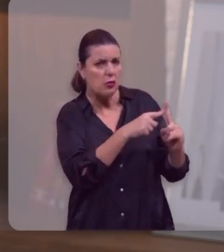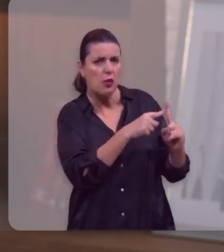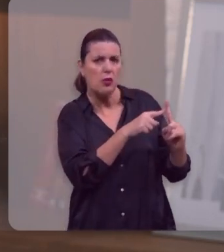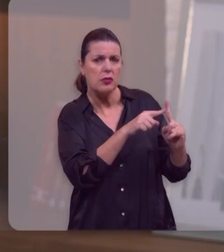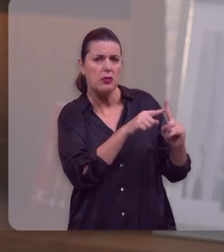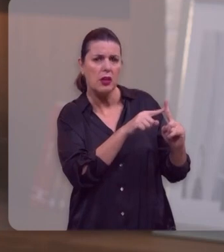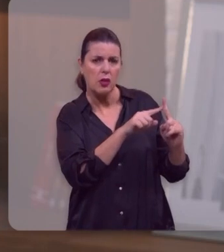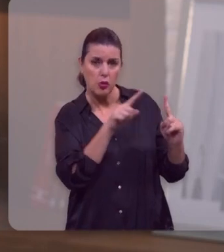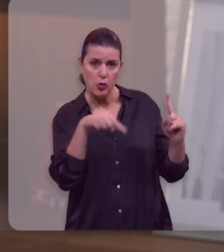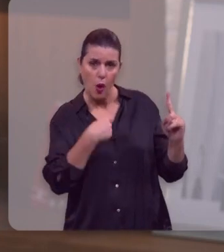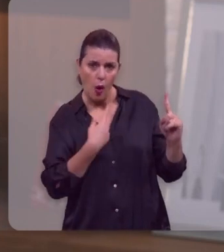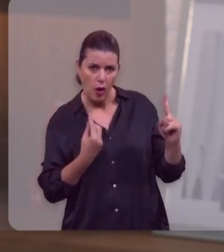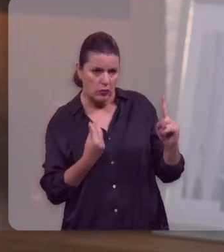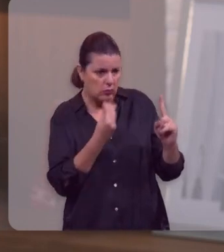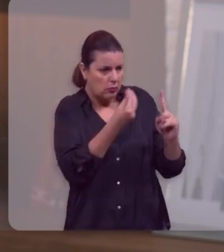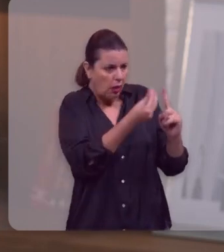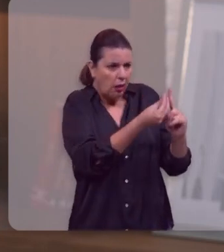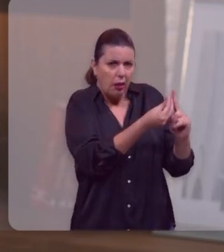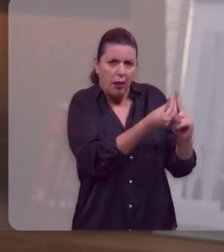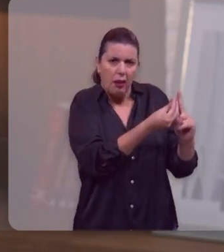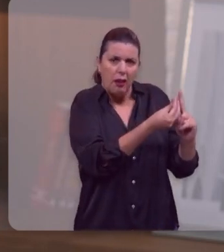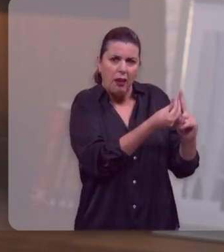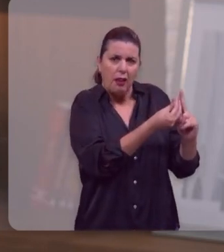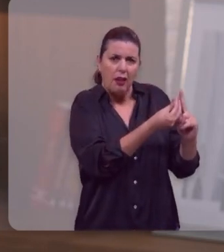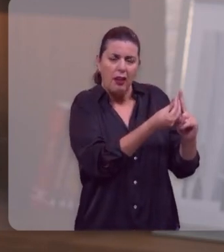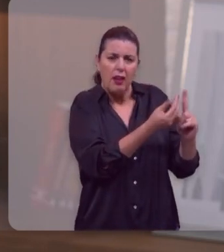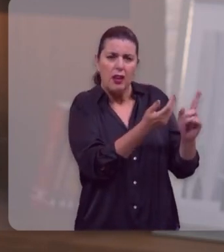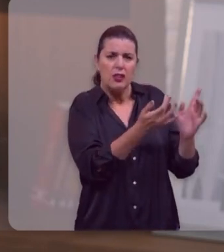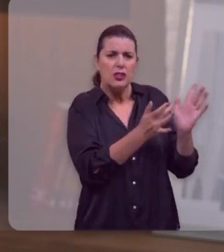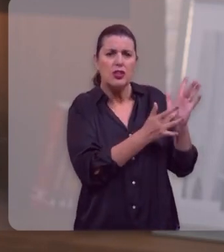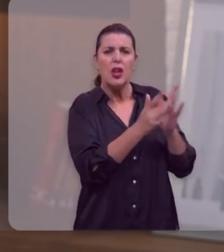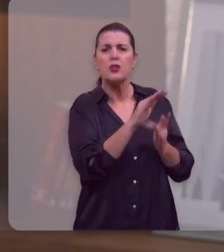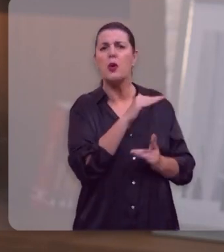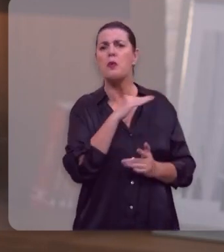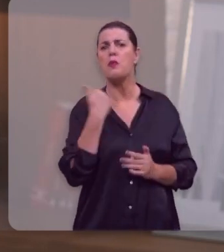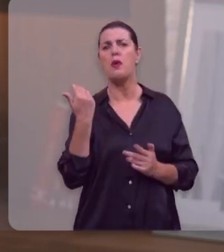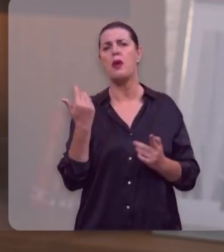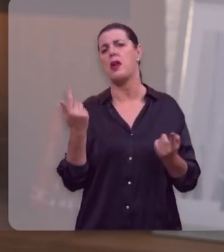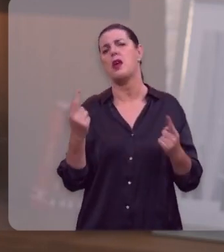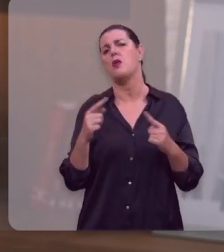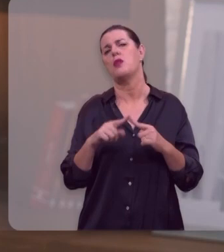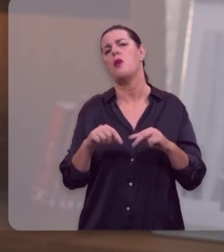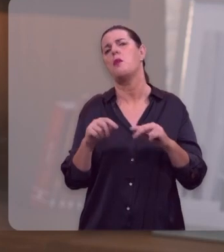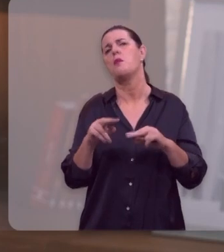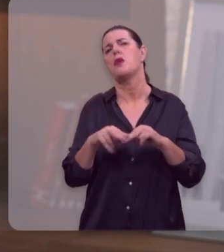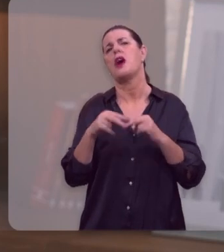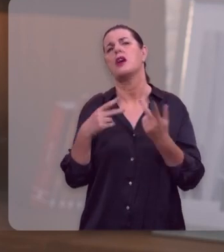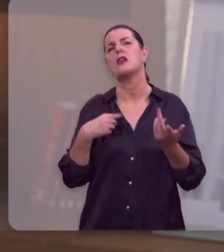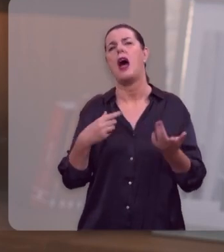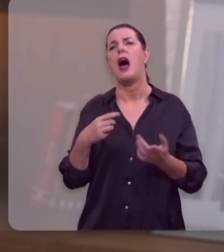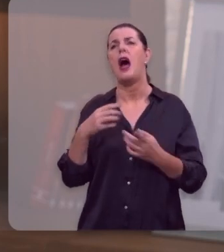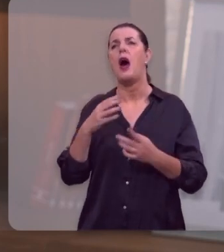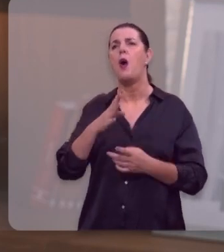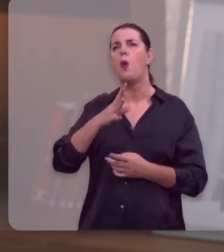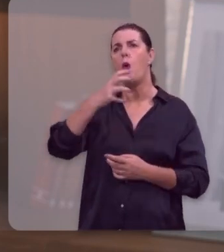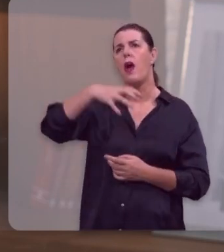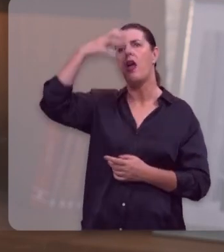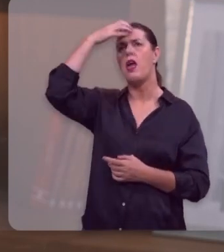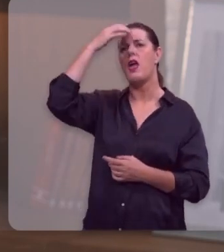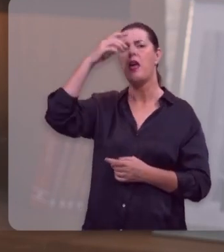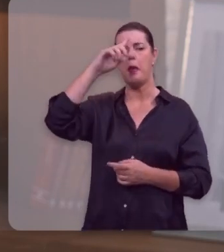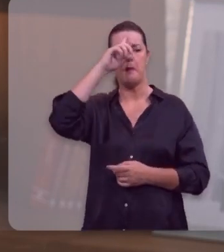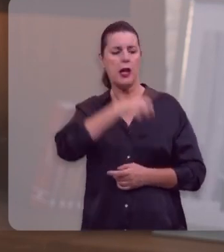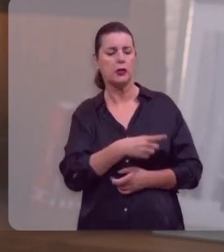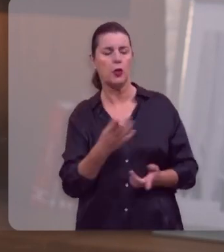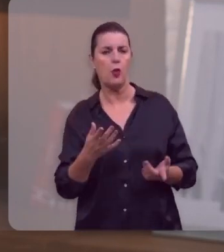Ele morreu não como um mártir, não porque sucumbiu ao poder de Roma, não porque foi uma vítima do